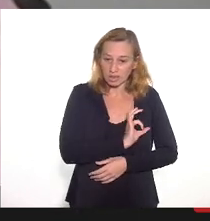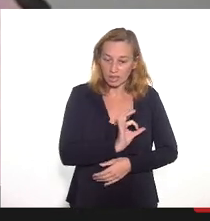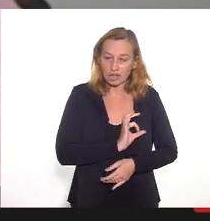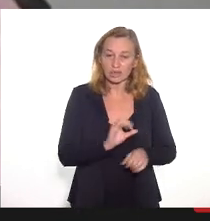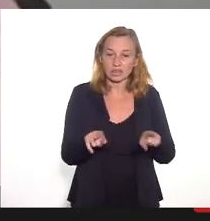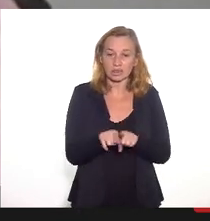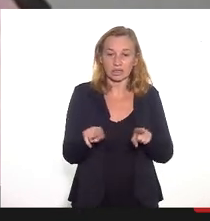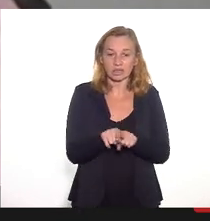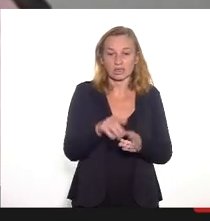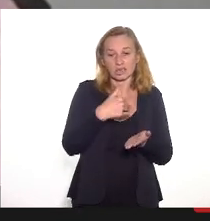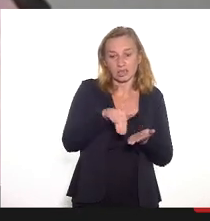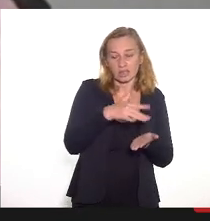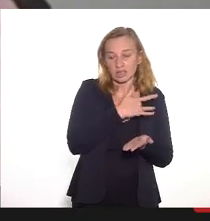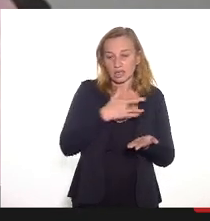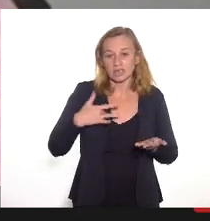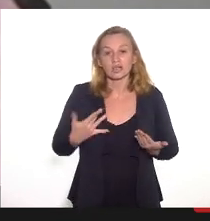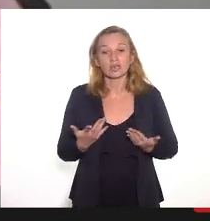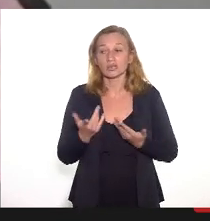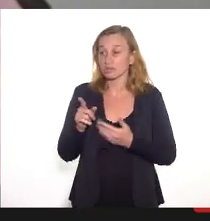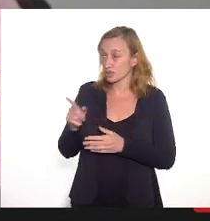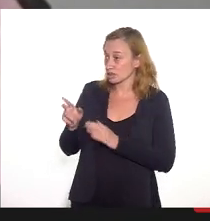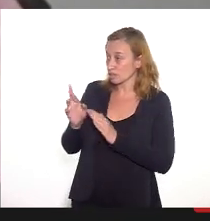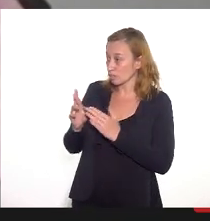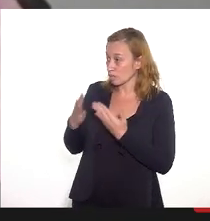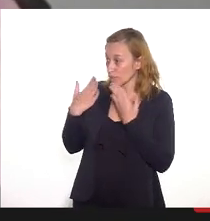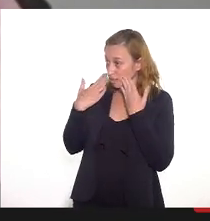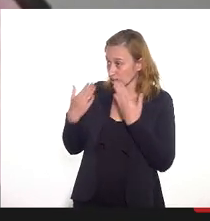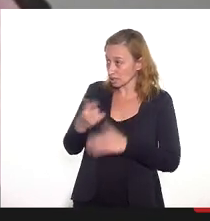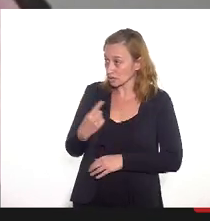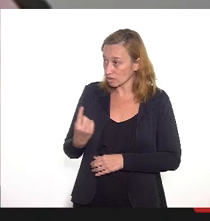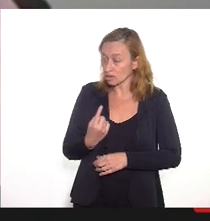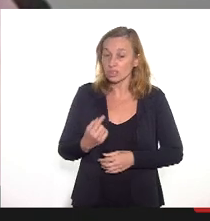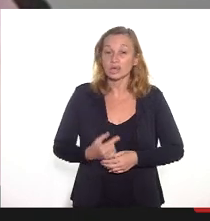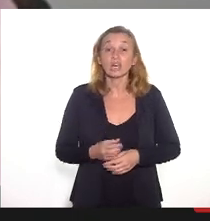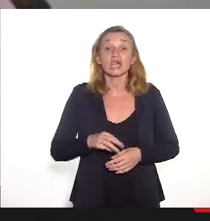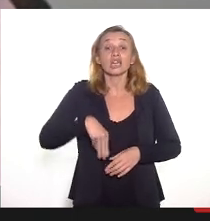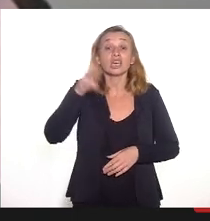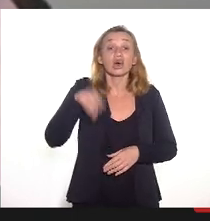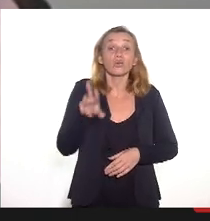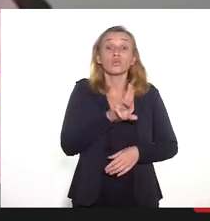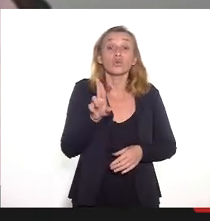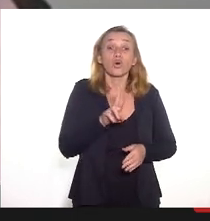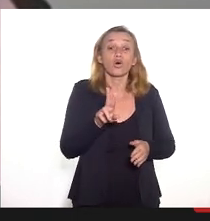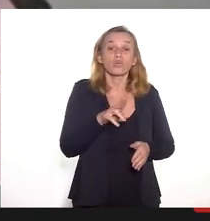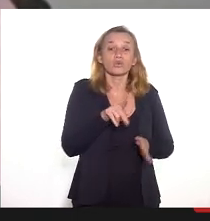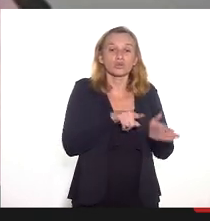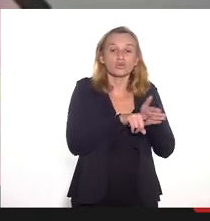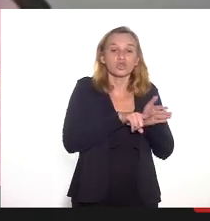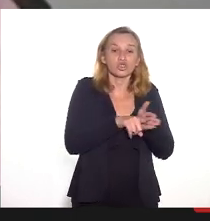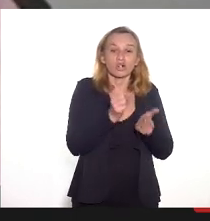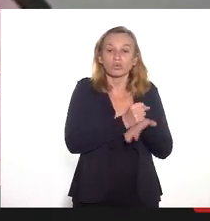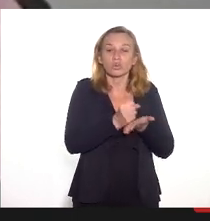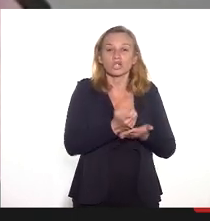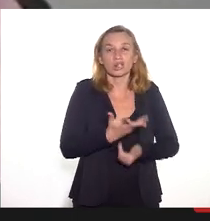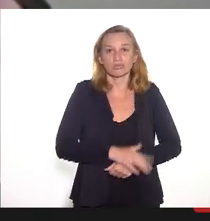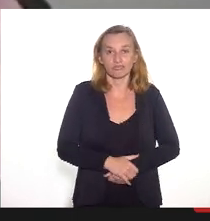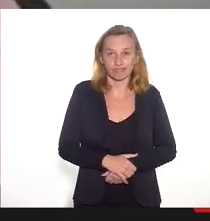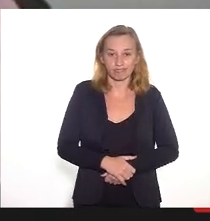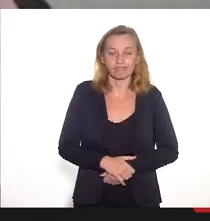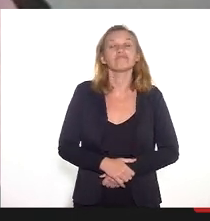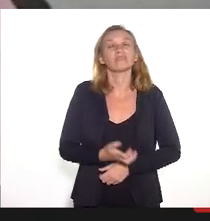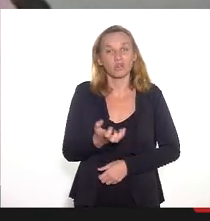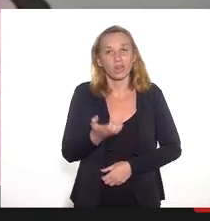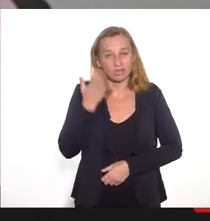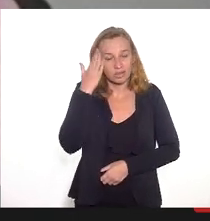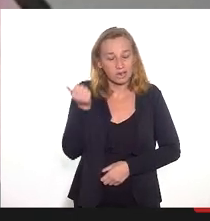Saúde, você como nossa representante, eu gostaria de saber quem são os nomes desses fiscais desses contratos. Faço questão